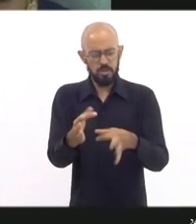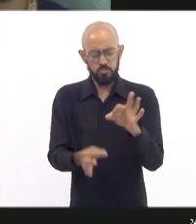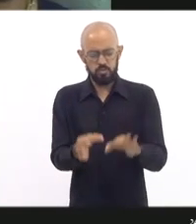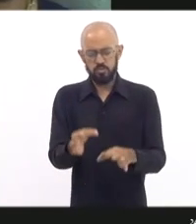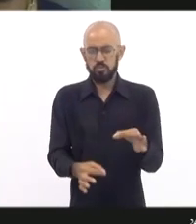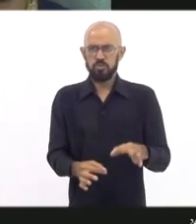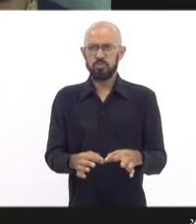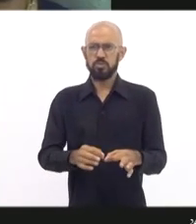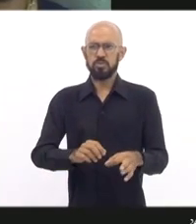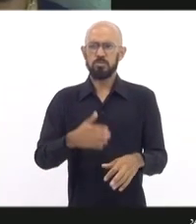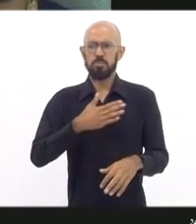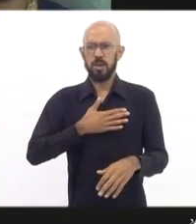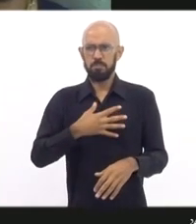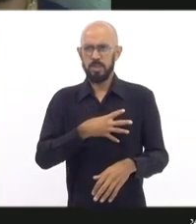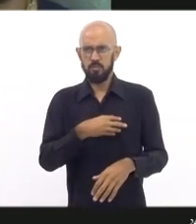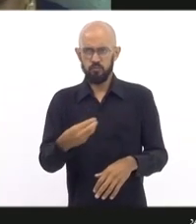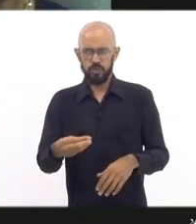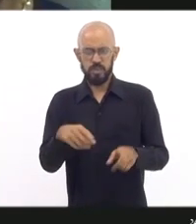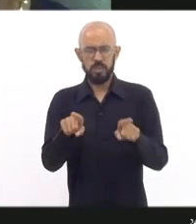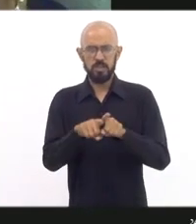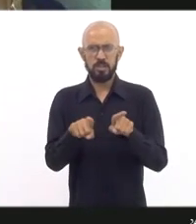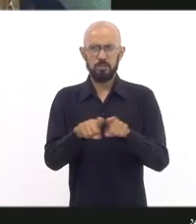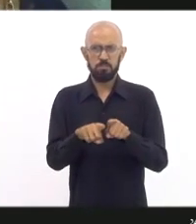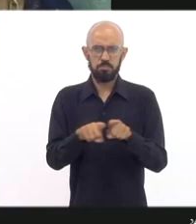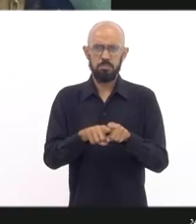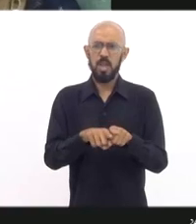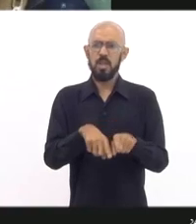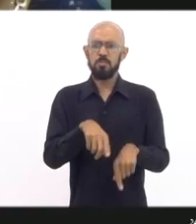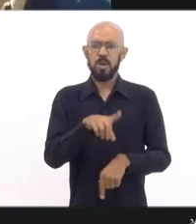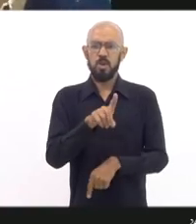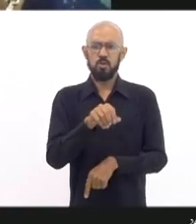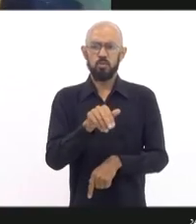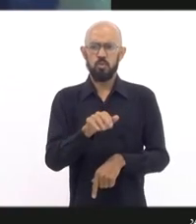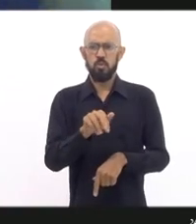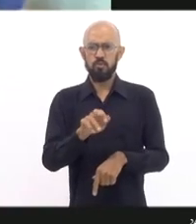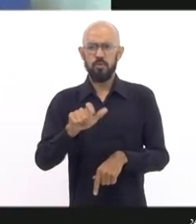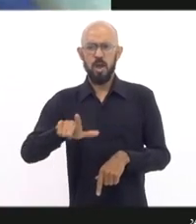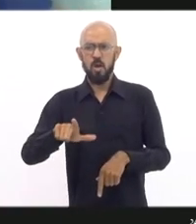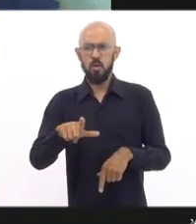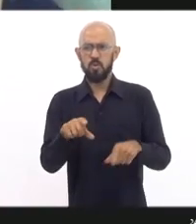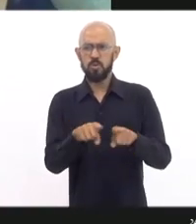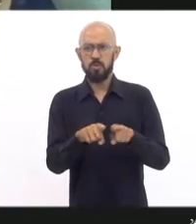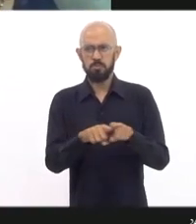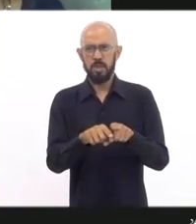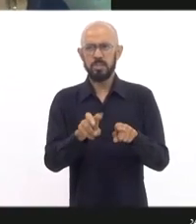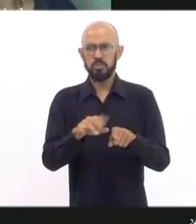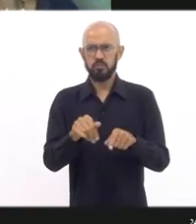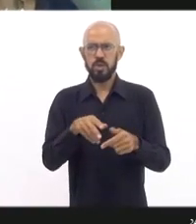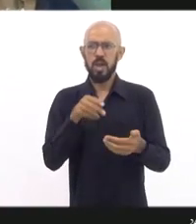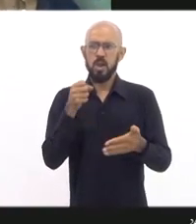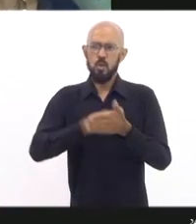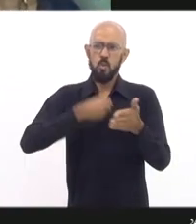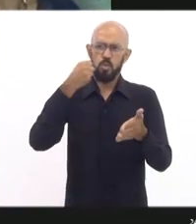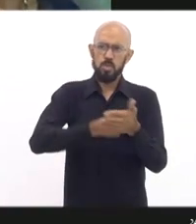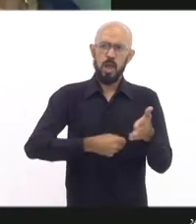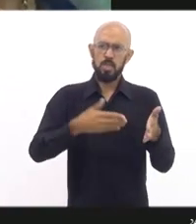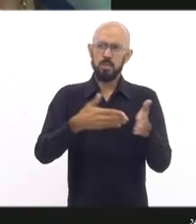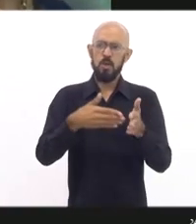E pela minha filha, pelo Duval, a gente vai lutar sempre ao fim, por justiça.